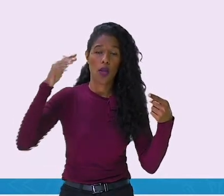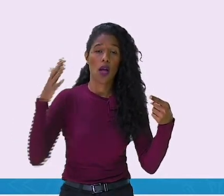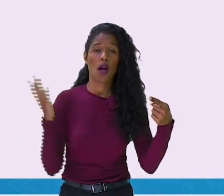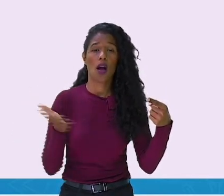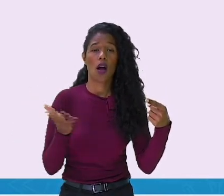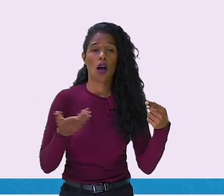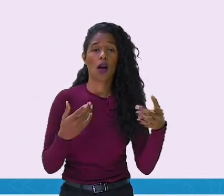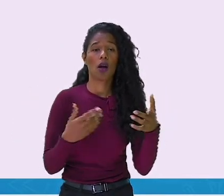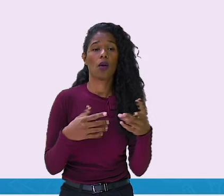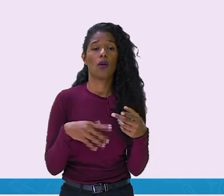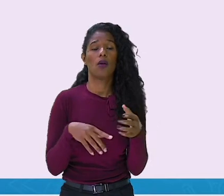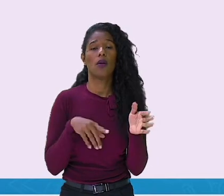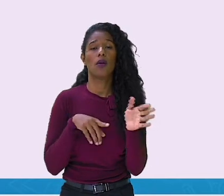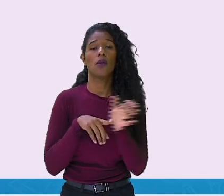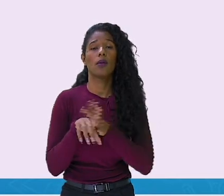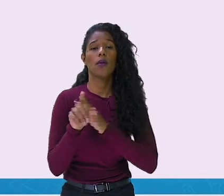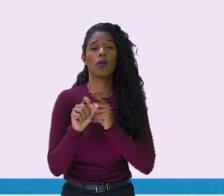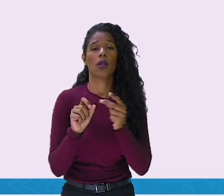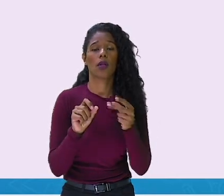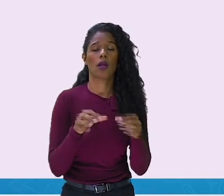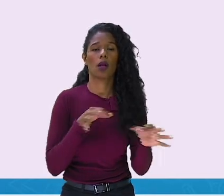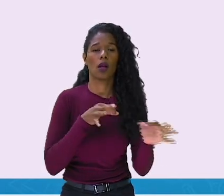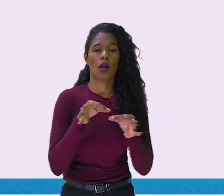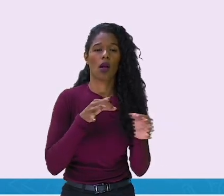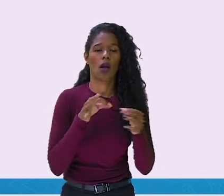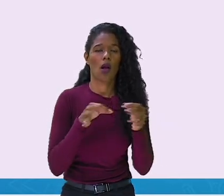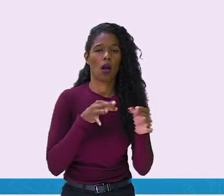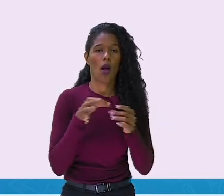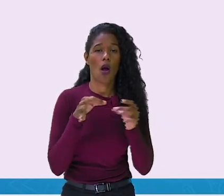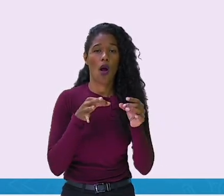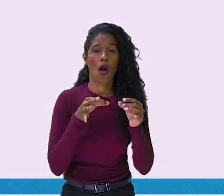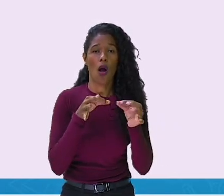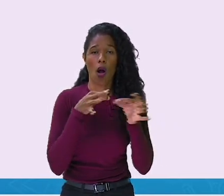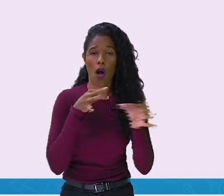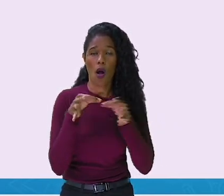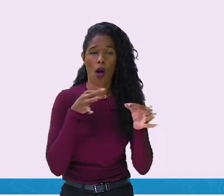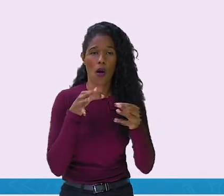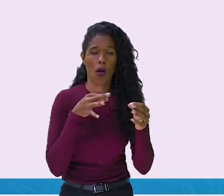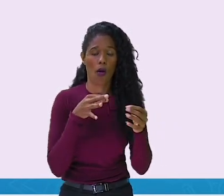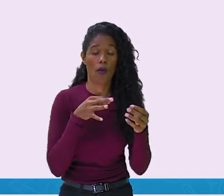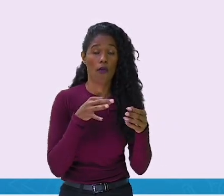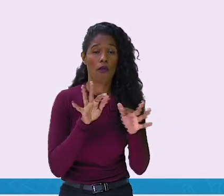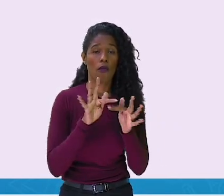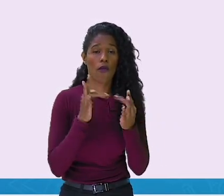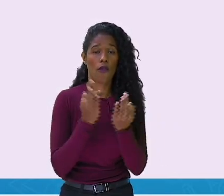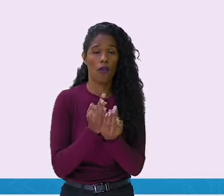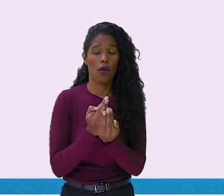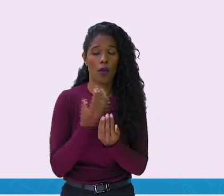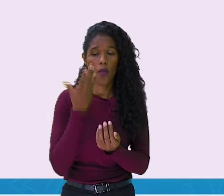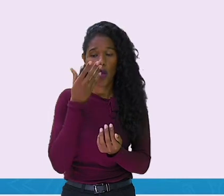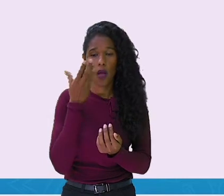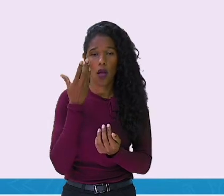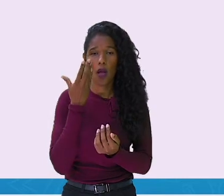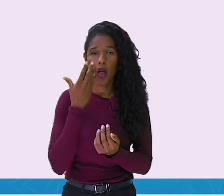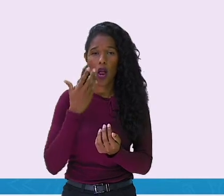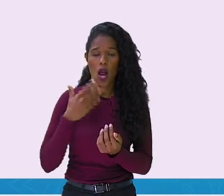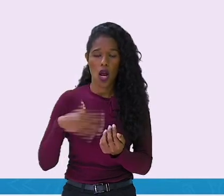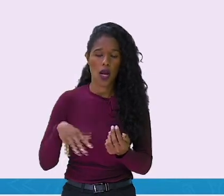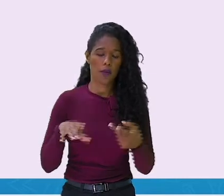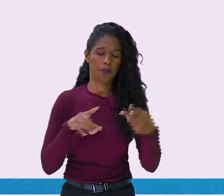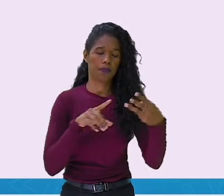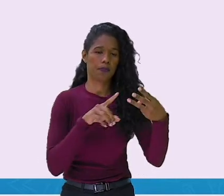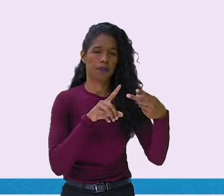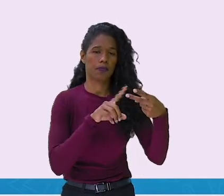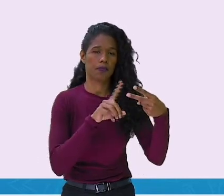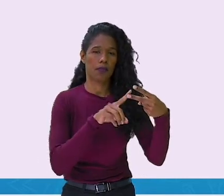de Pedro. Quem é o menor aqui? E quem é o maior? Então, aqui. Está